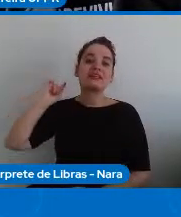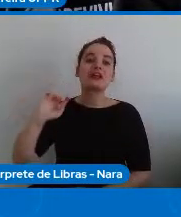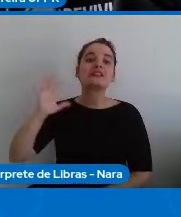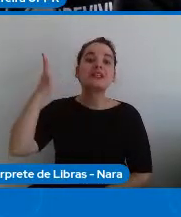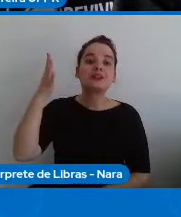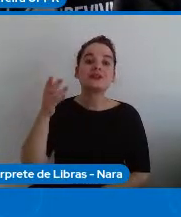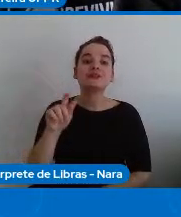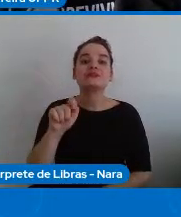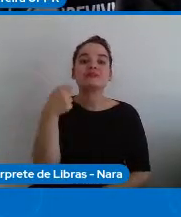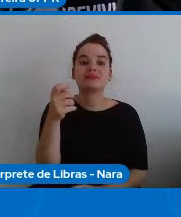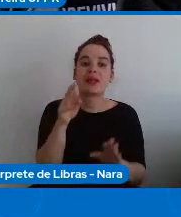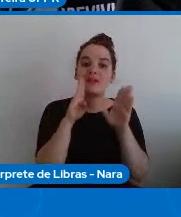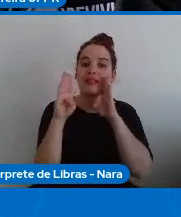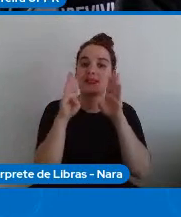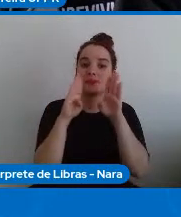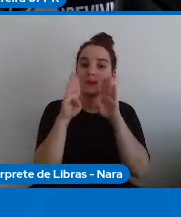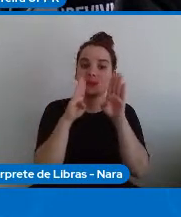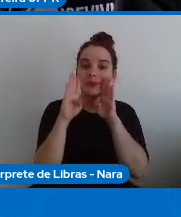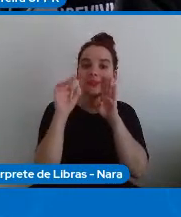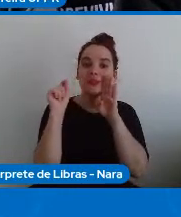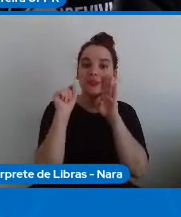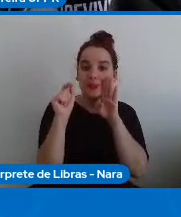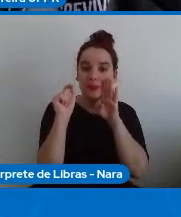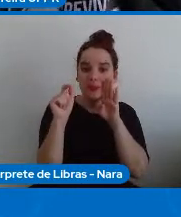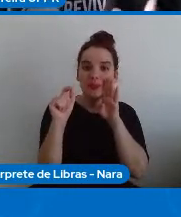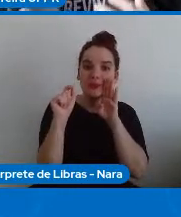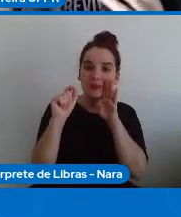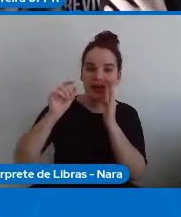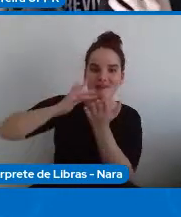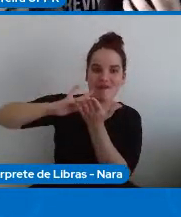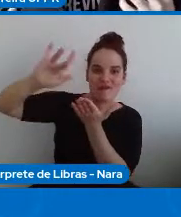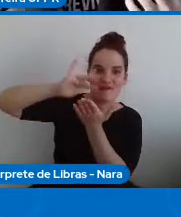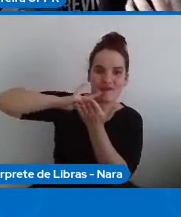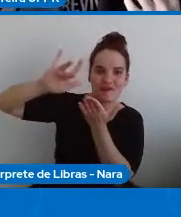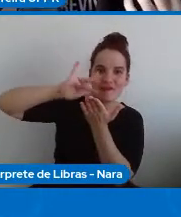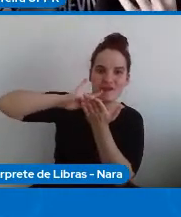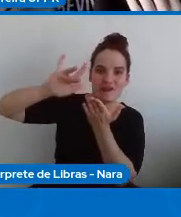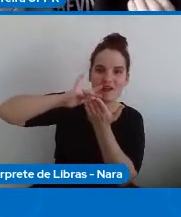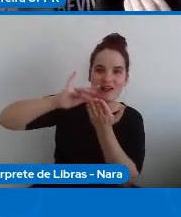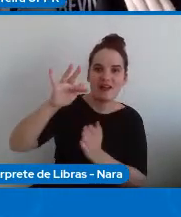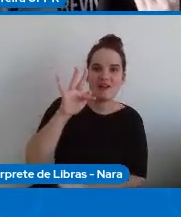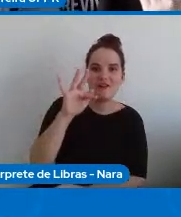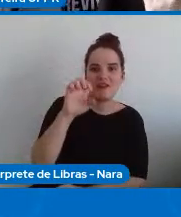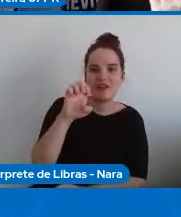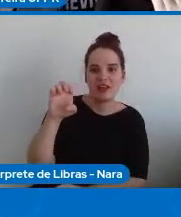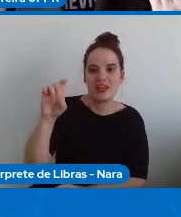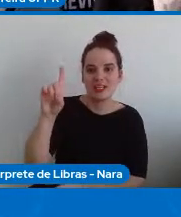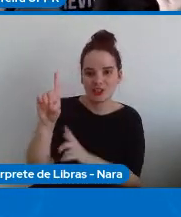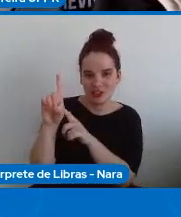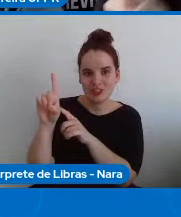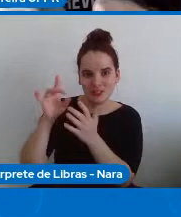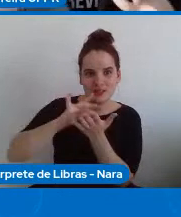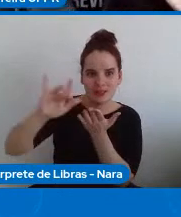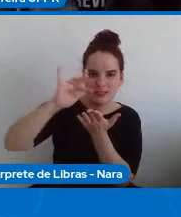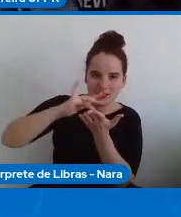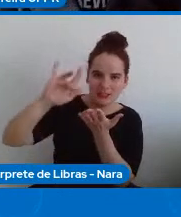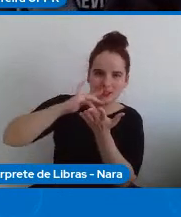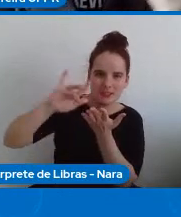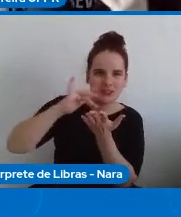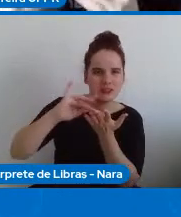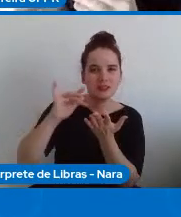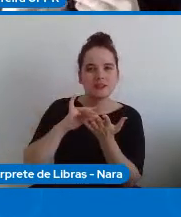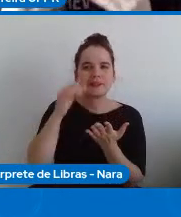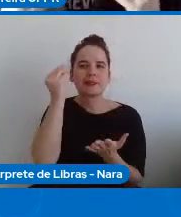Facebook manipulou o feed de notícias para mexer com a... para fazer um